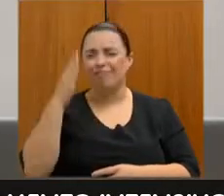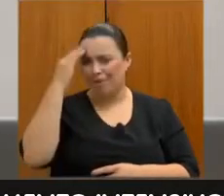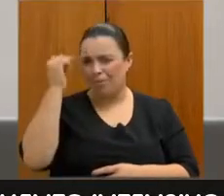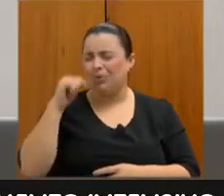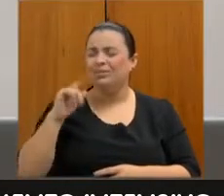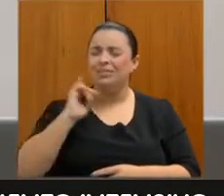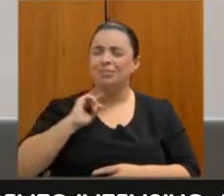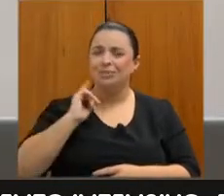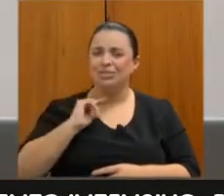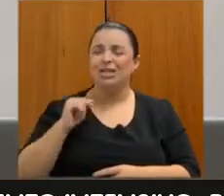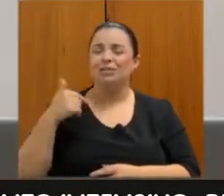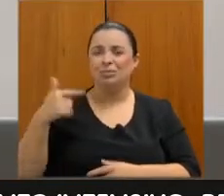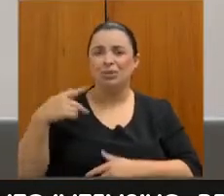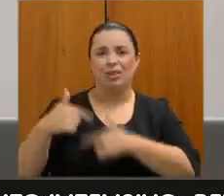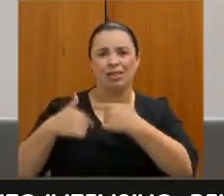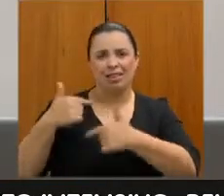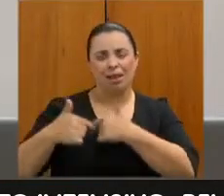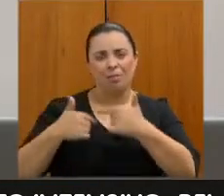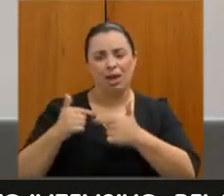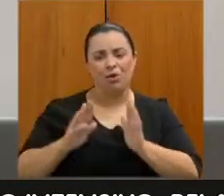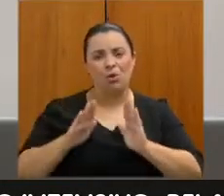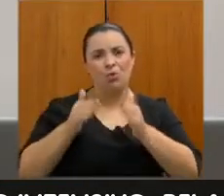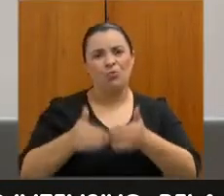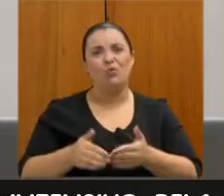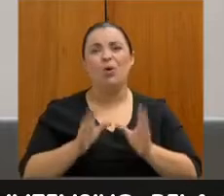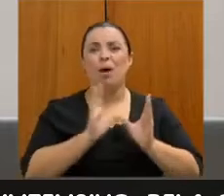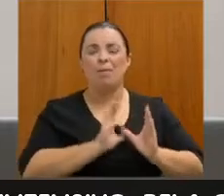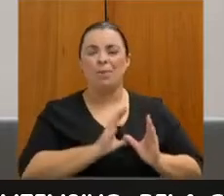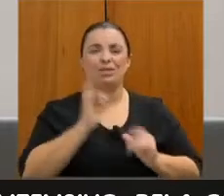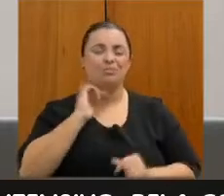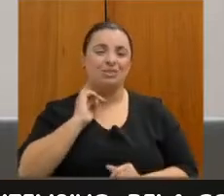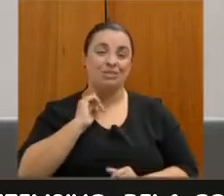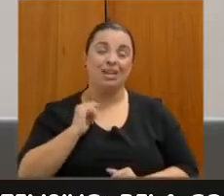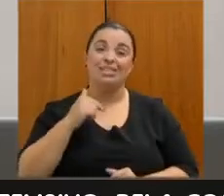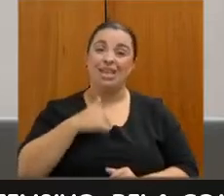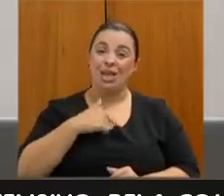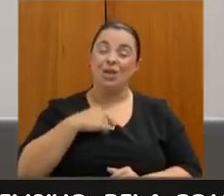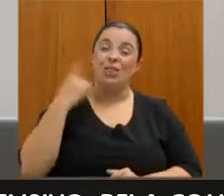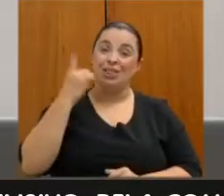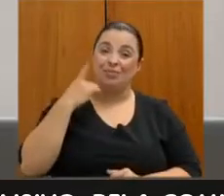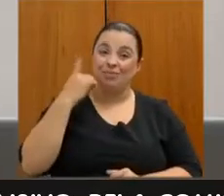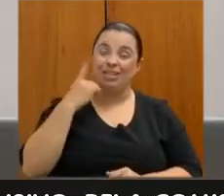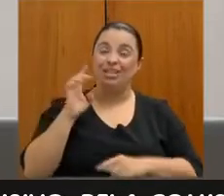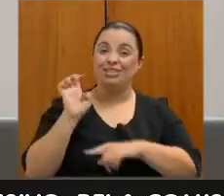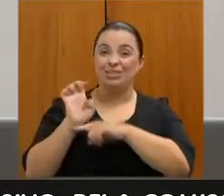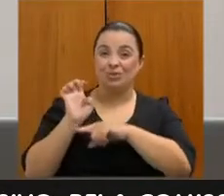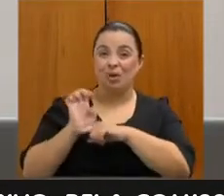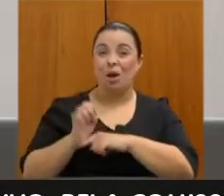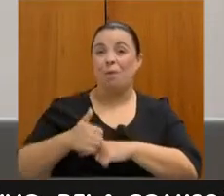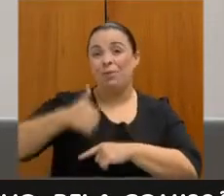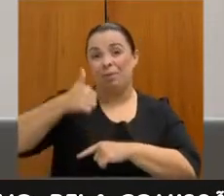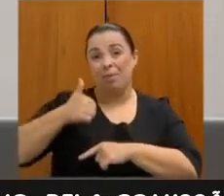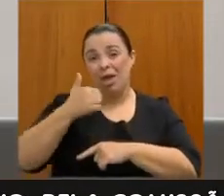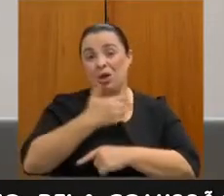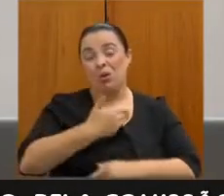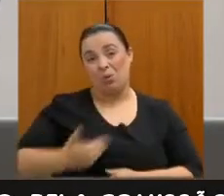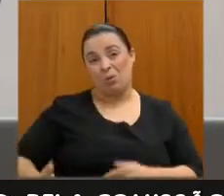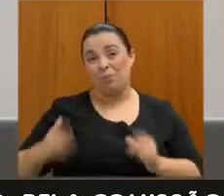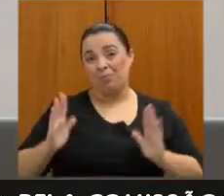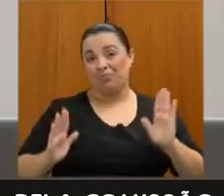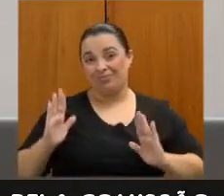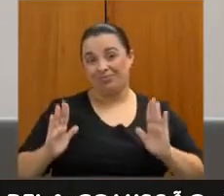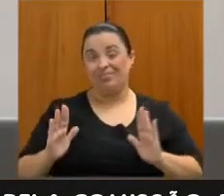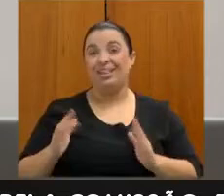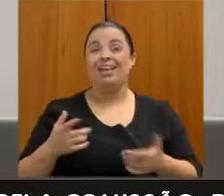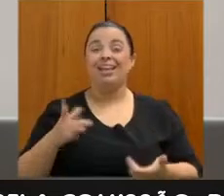APAES de Minas, como deputado estadual, estou aqui no primeiro mandato ainda, mas com recurso menor, é claro, do que